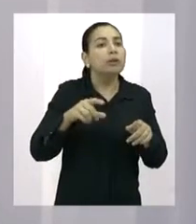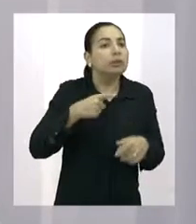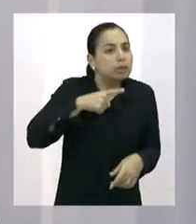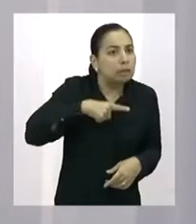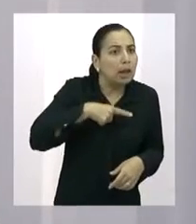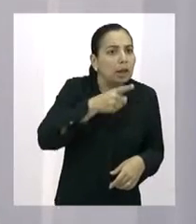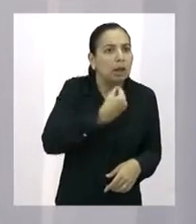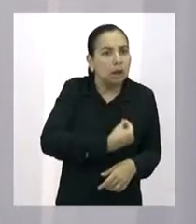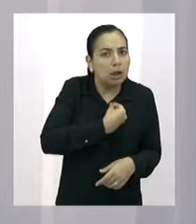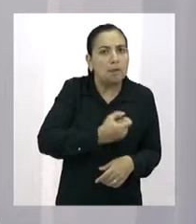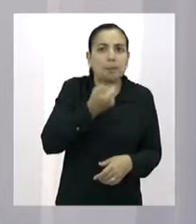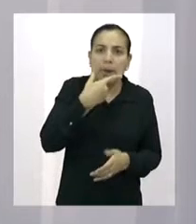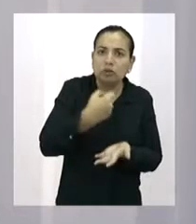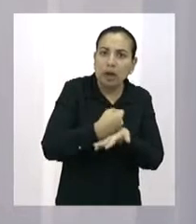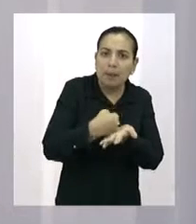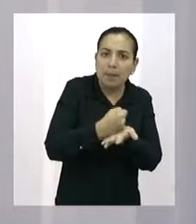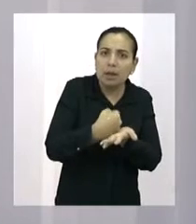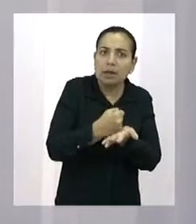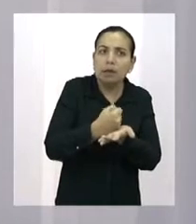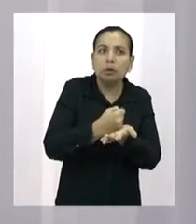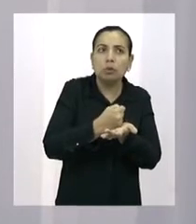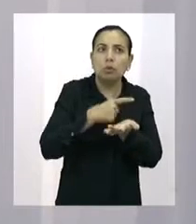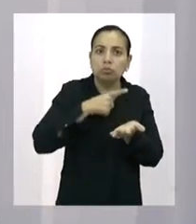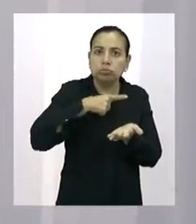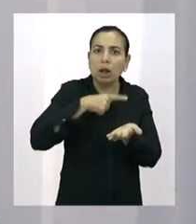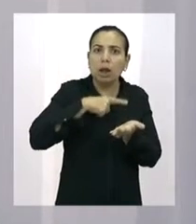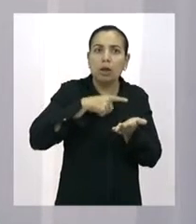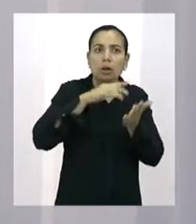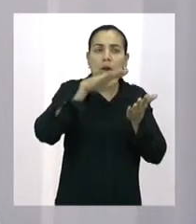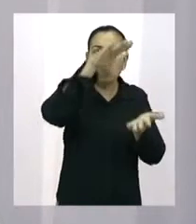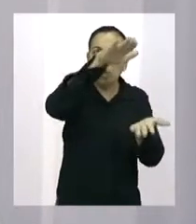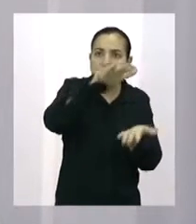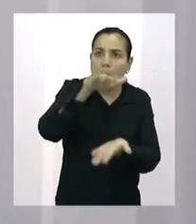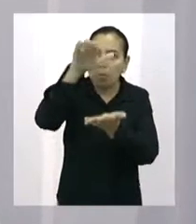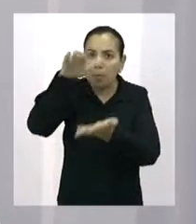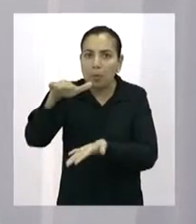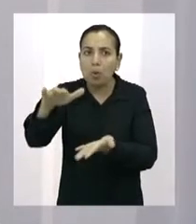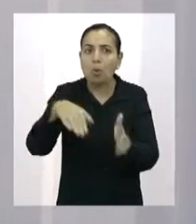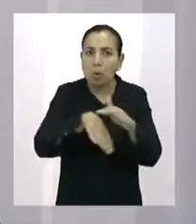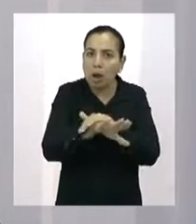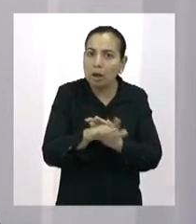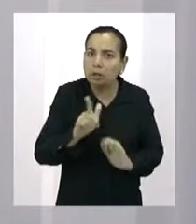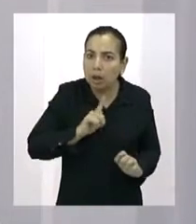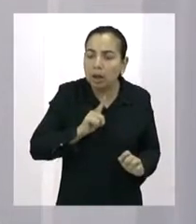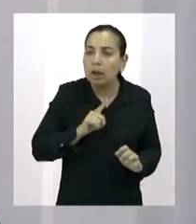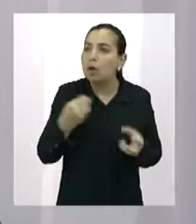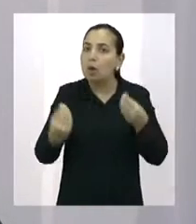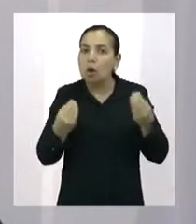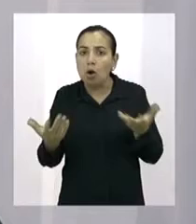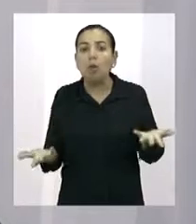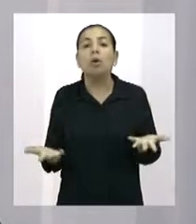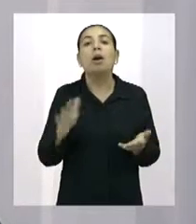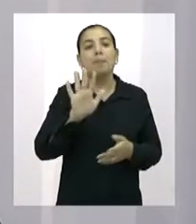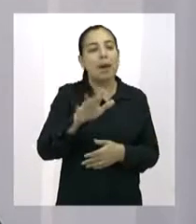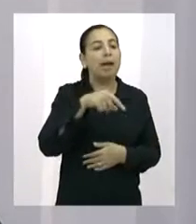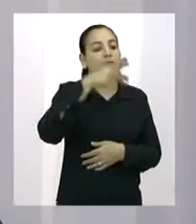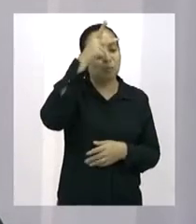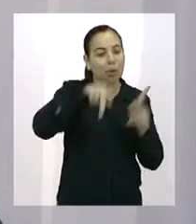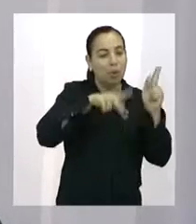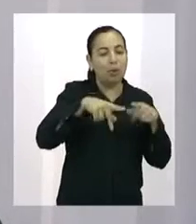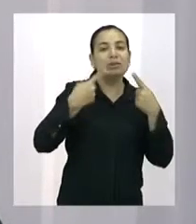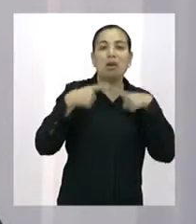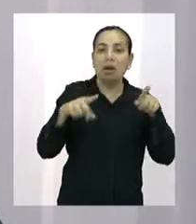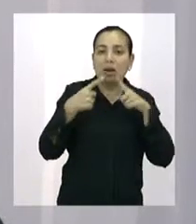é uma constante, uma cobrança constante que é feita pela população. Que falta profissionais, médicos